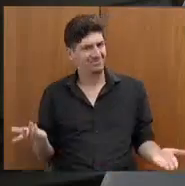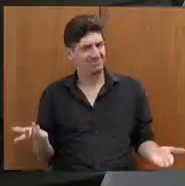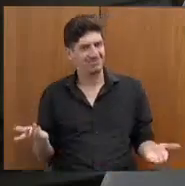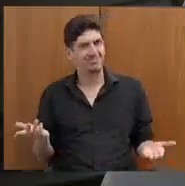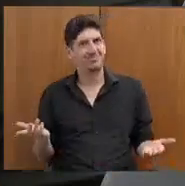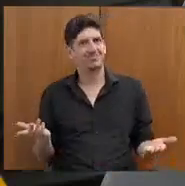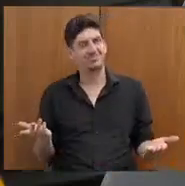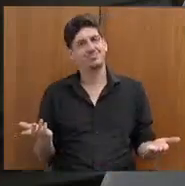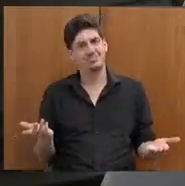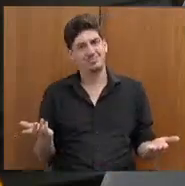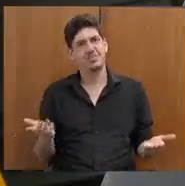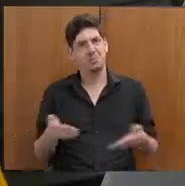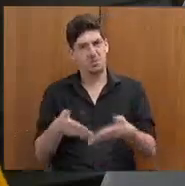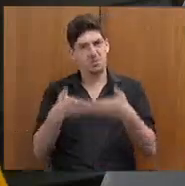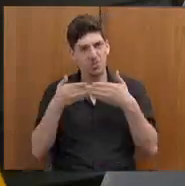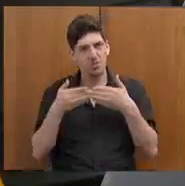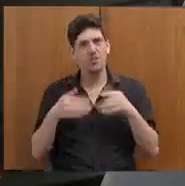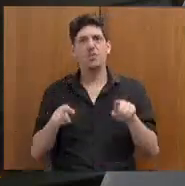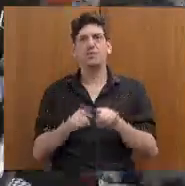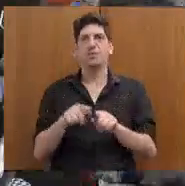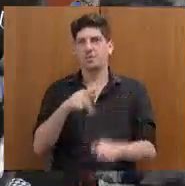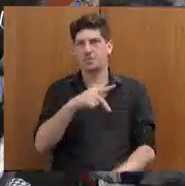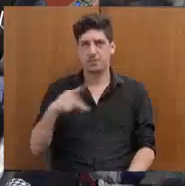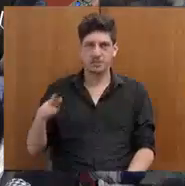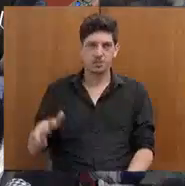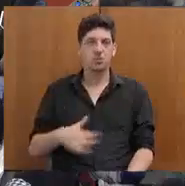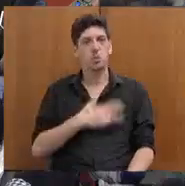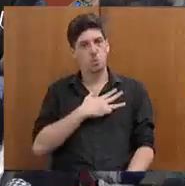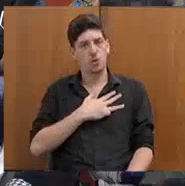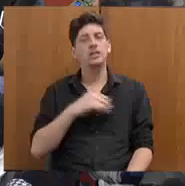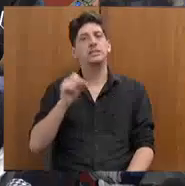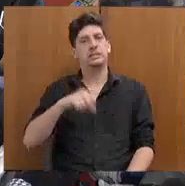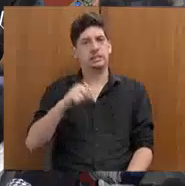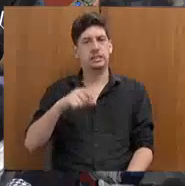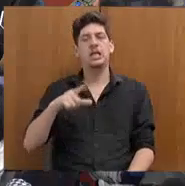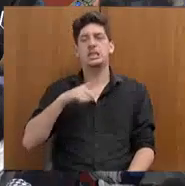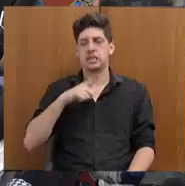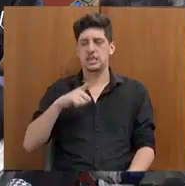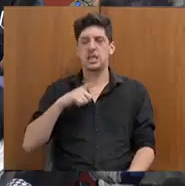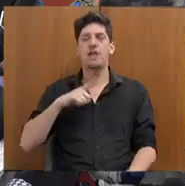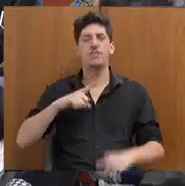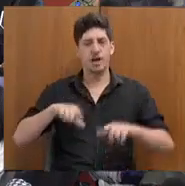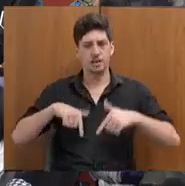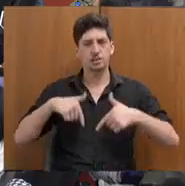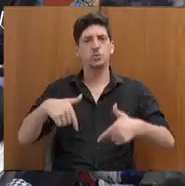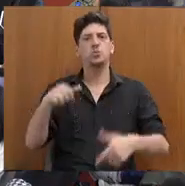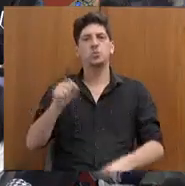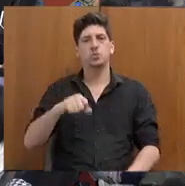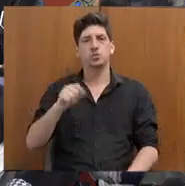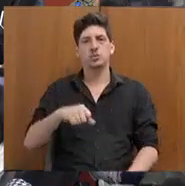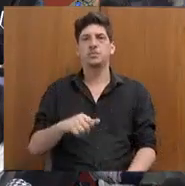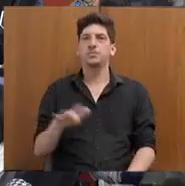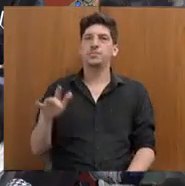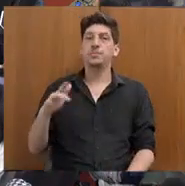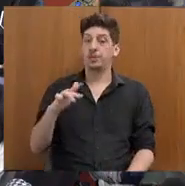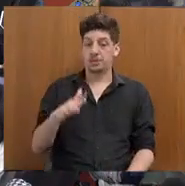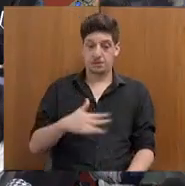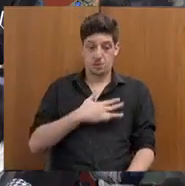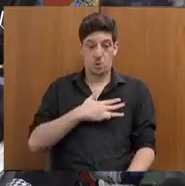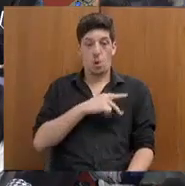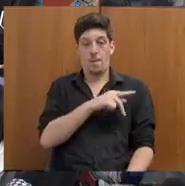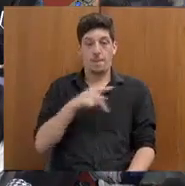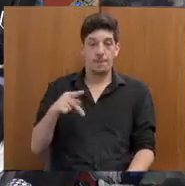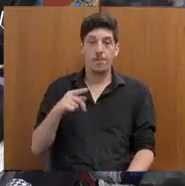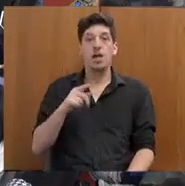E o presidente Lula, sim, tomou providências. O presidente Lula não trata pessoas negras tratando-as por